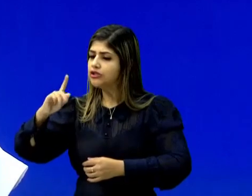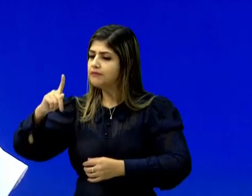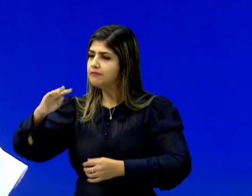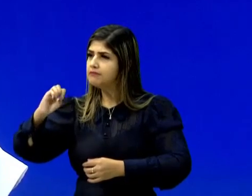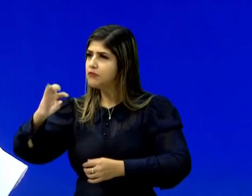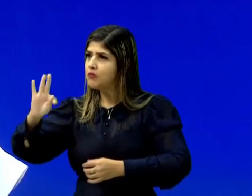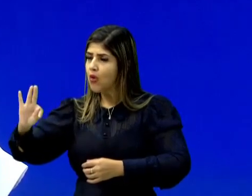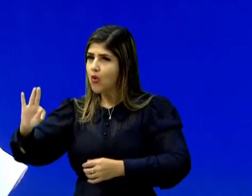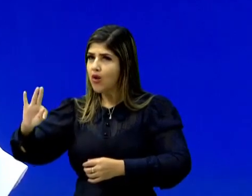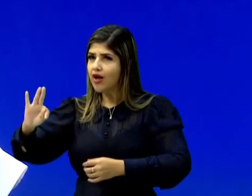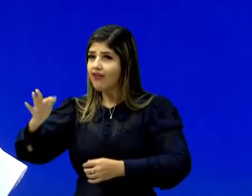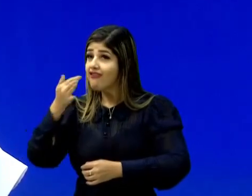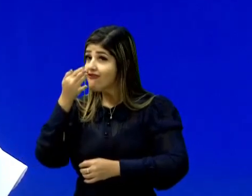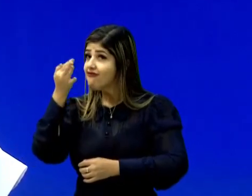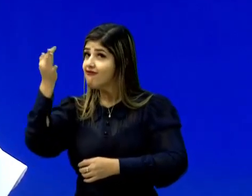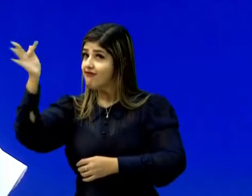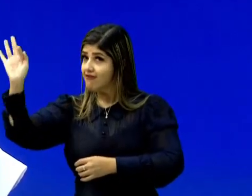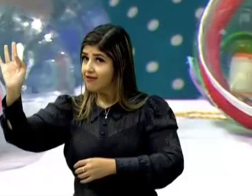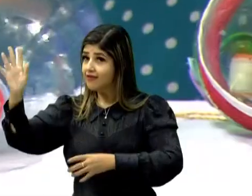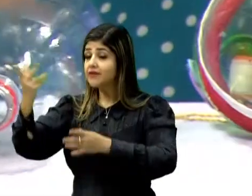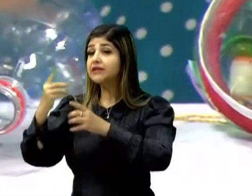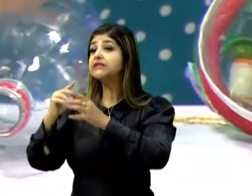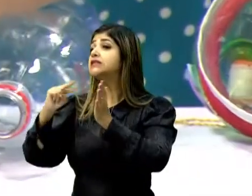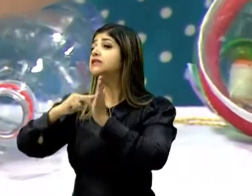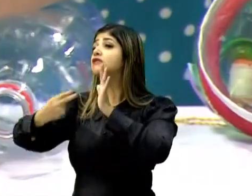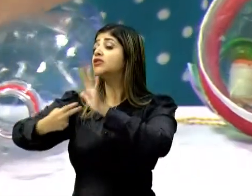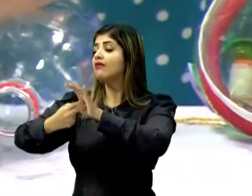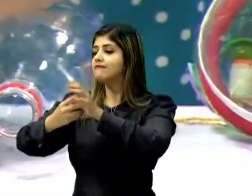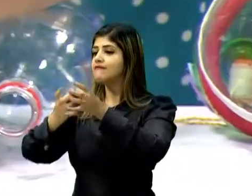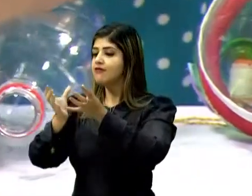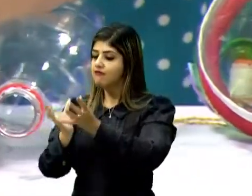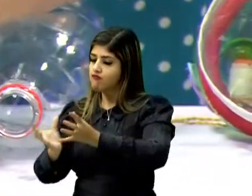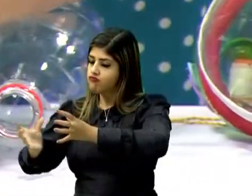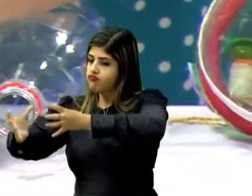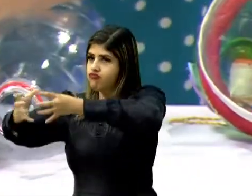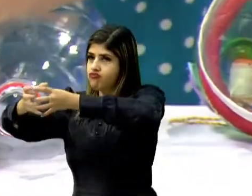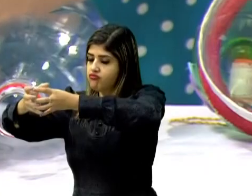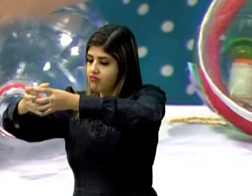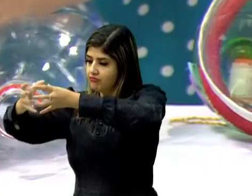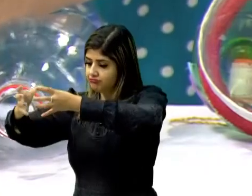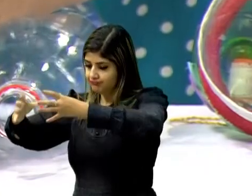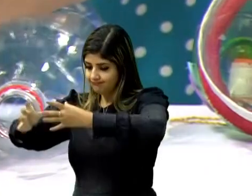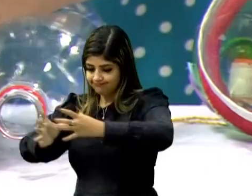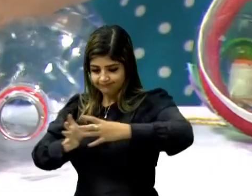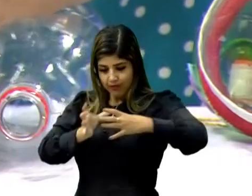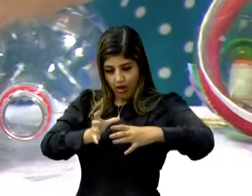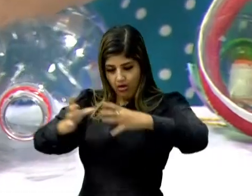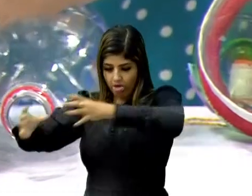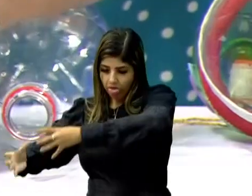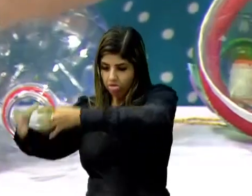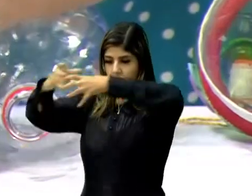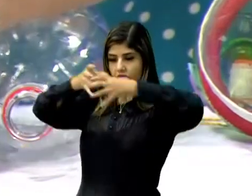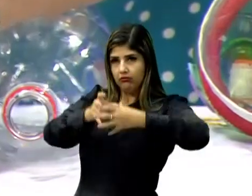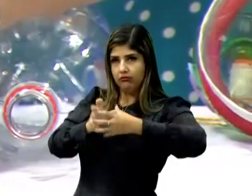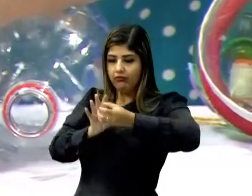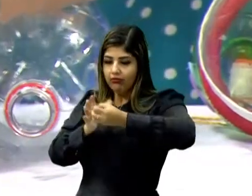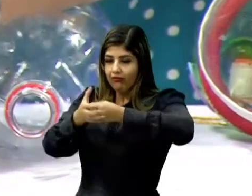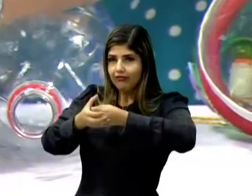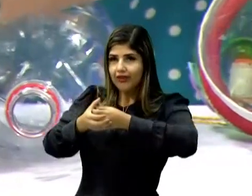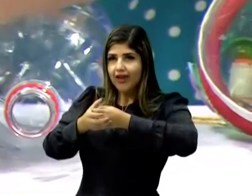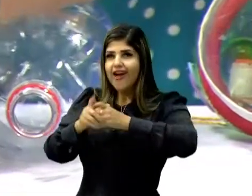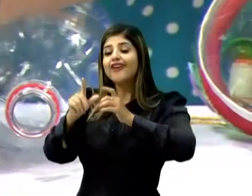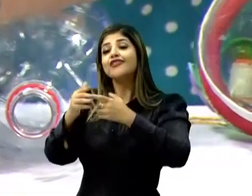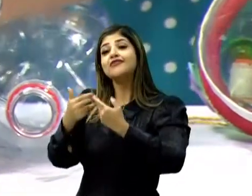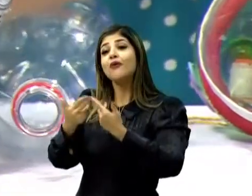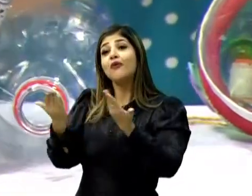significa esconder o vaso, que no caso, né, o vaso é colocado aqui dentro. E nós vamos fazer esse lindo gatinho aqui,